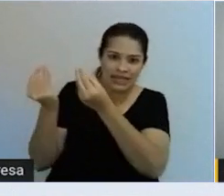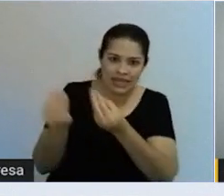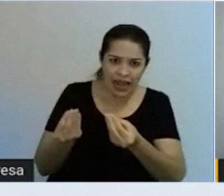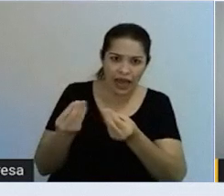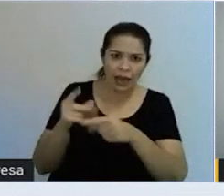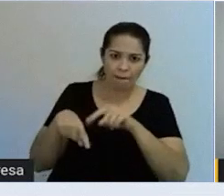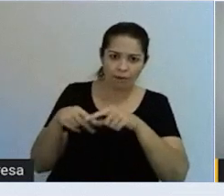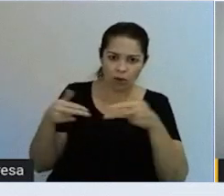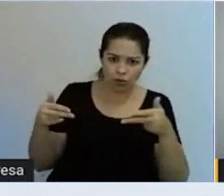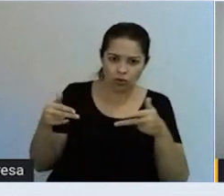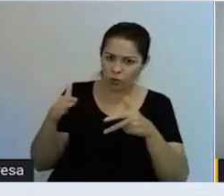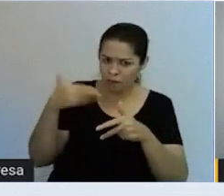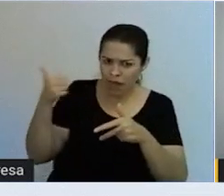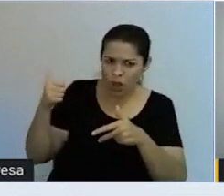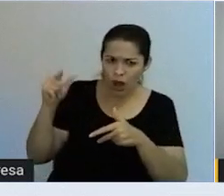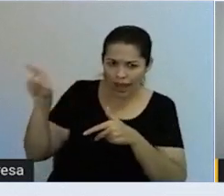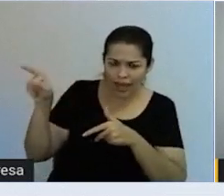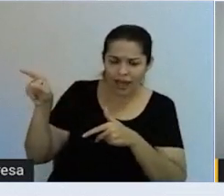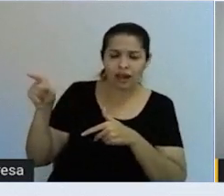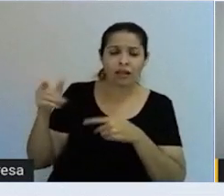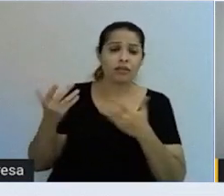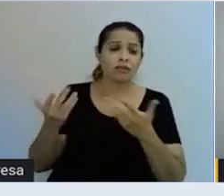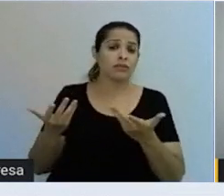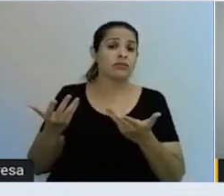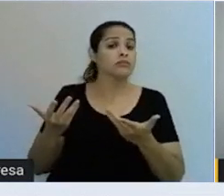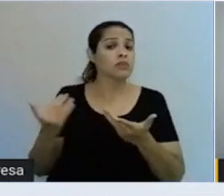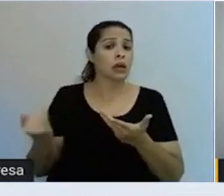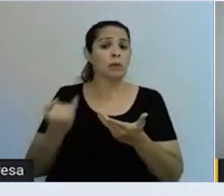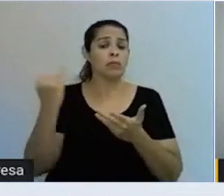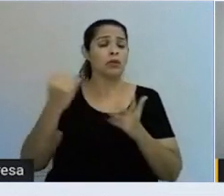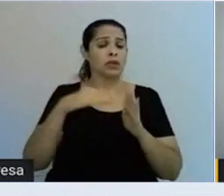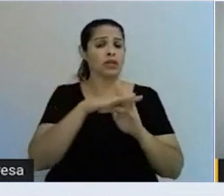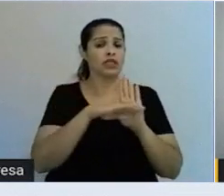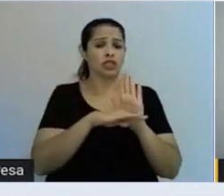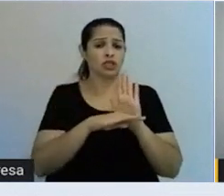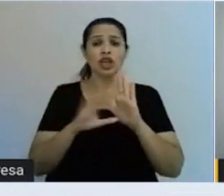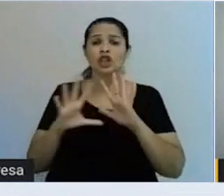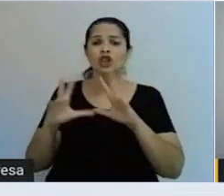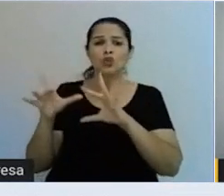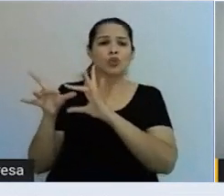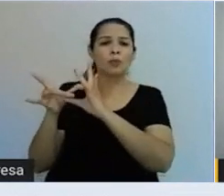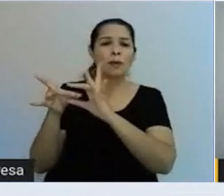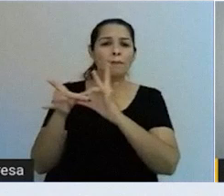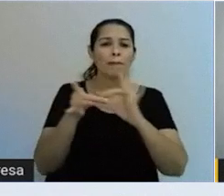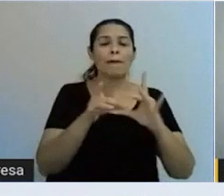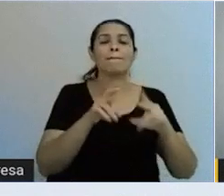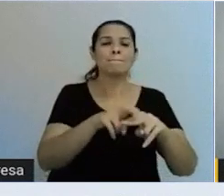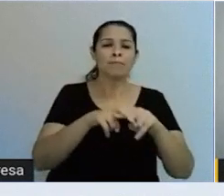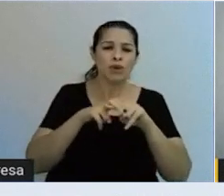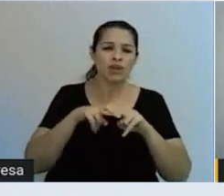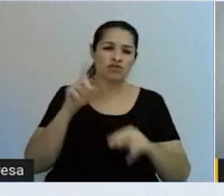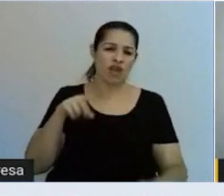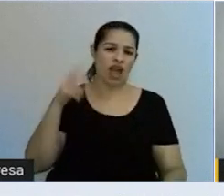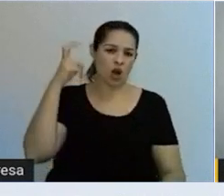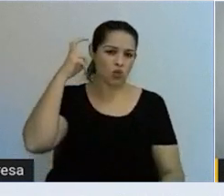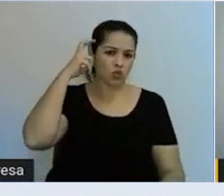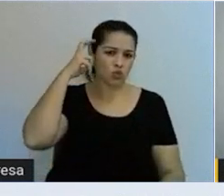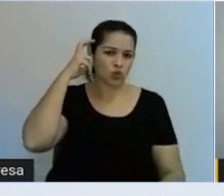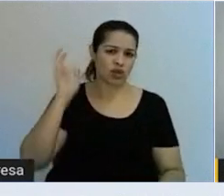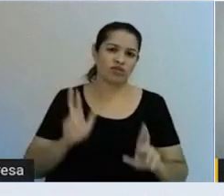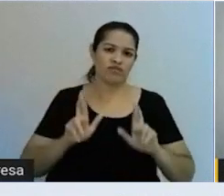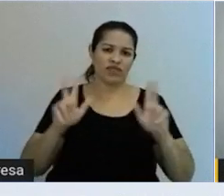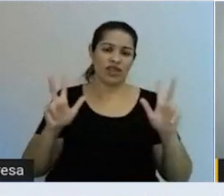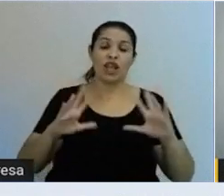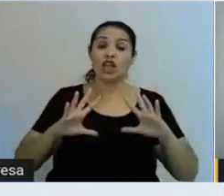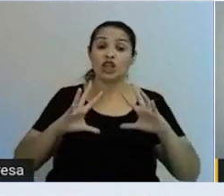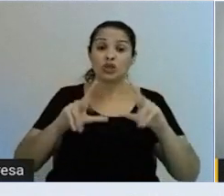Cara, a interação entre os pilares é fundamental. Por isso que é uma questão cultural. Todas as pessoas na empresa,